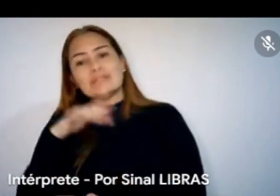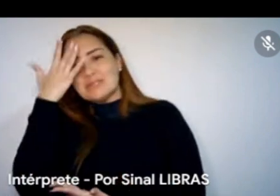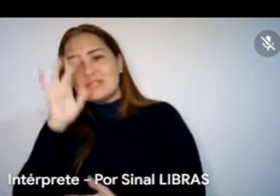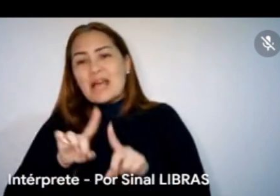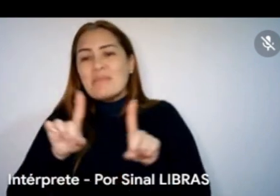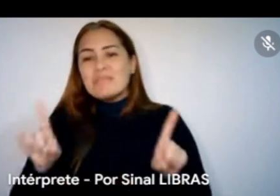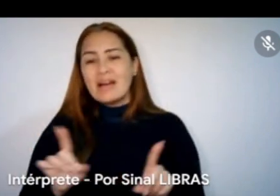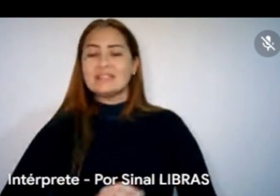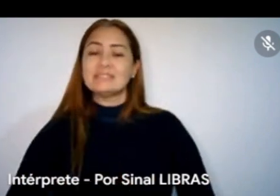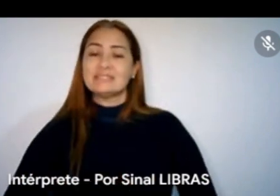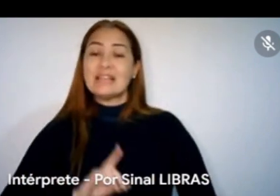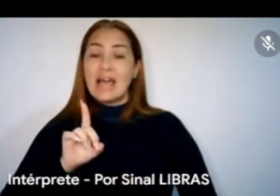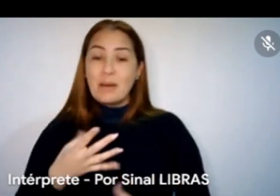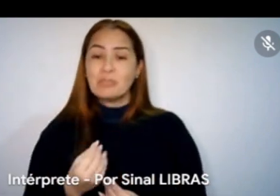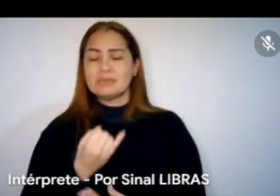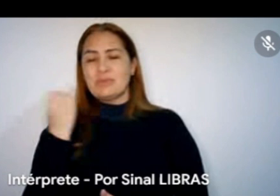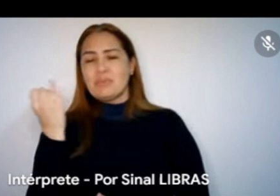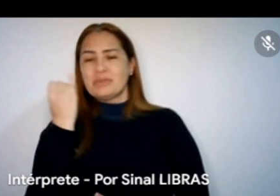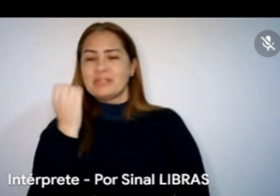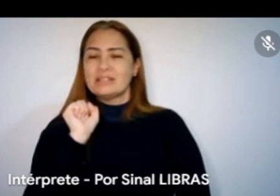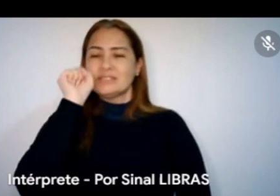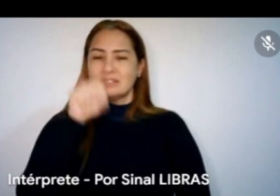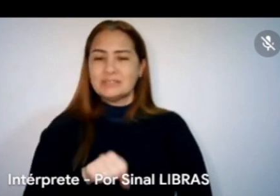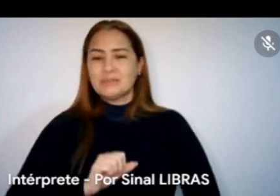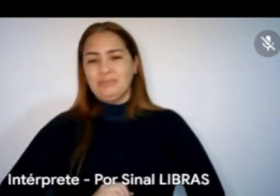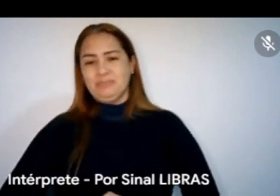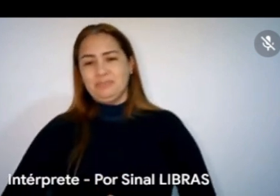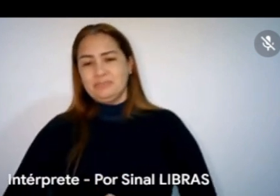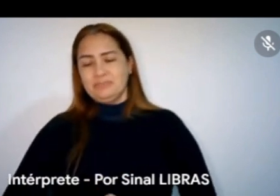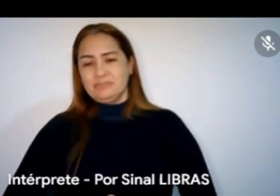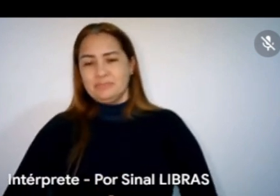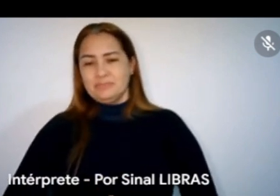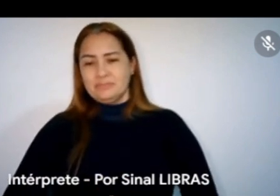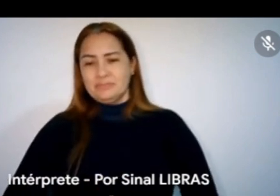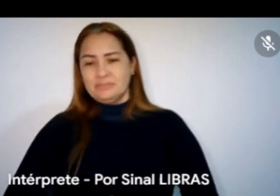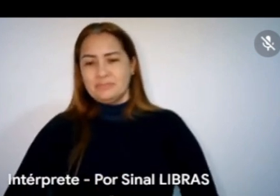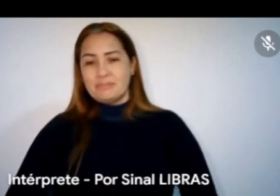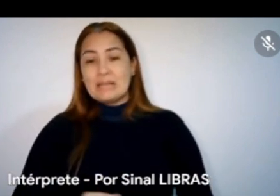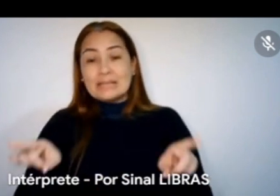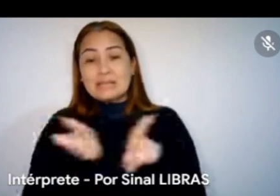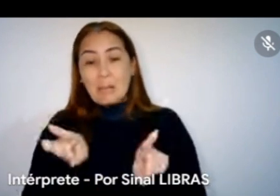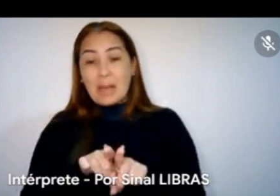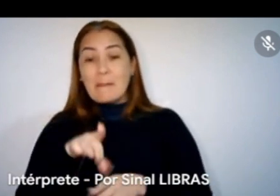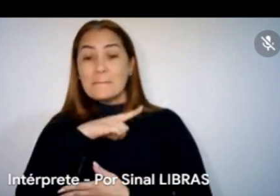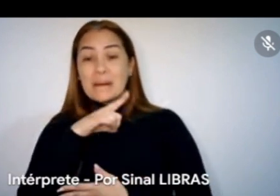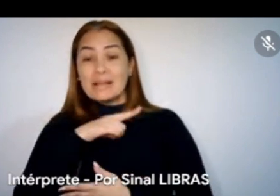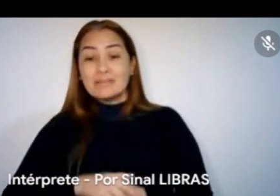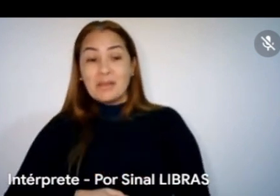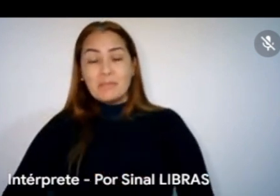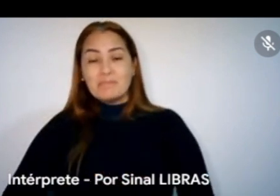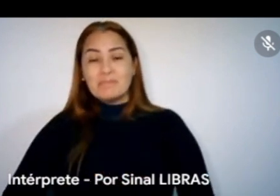acho que é extremamente necessário até para a formação intelectual deles, isso é muito